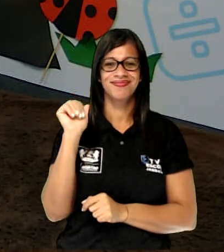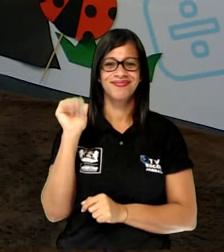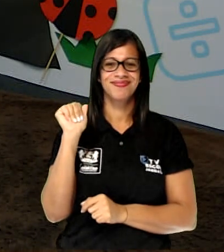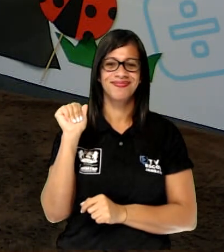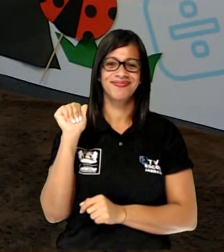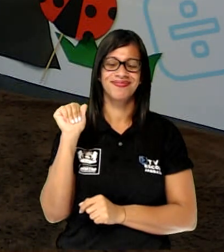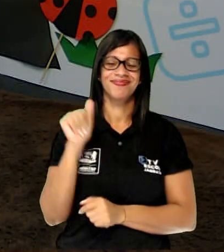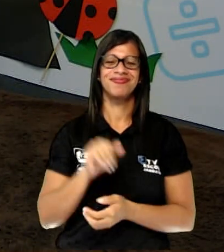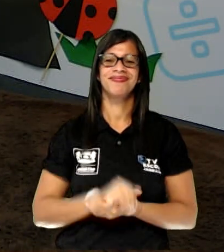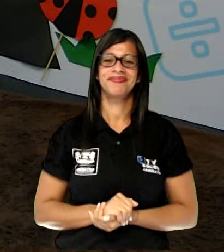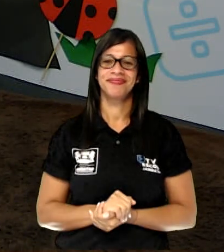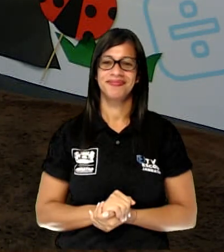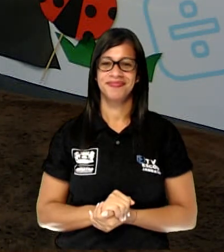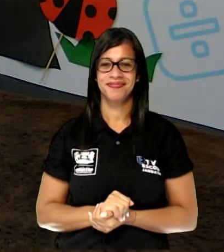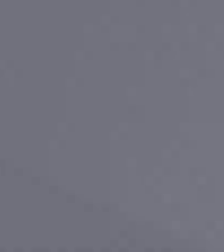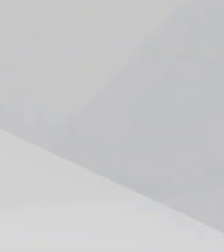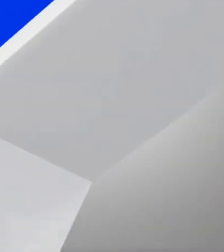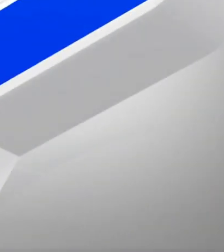Até a próxima.